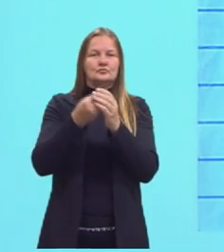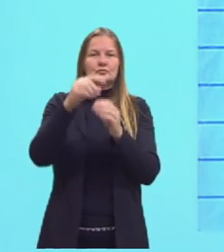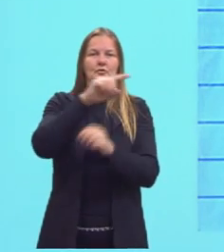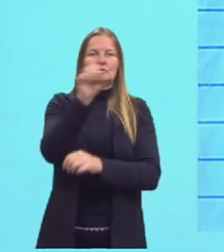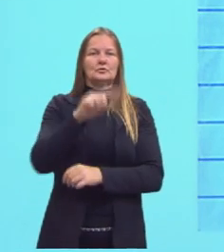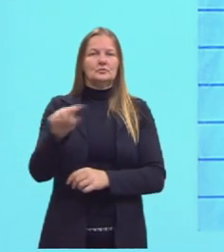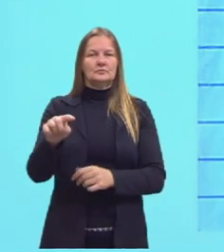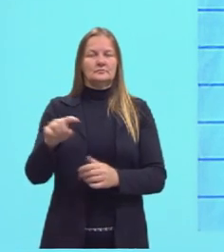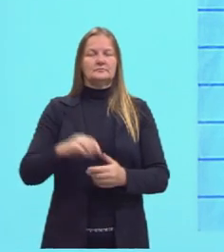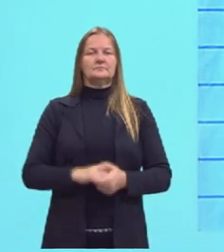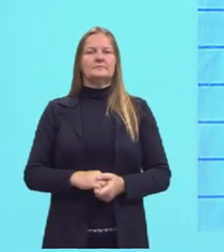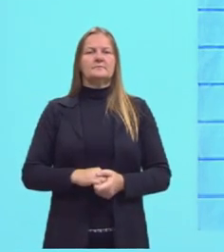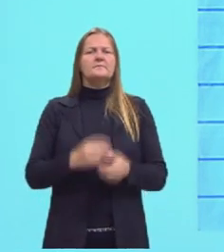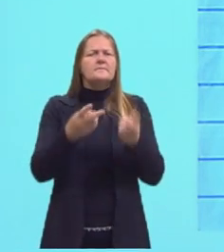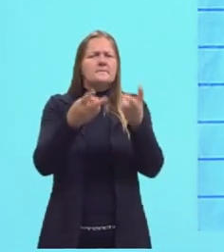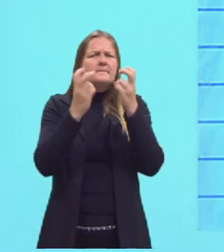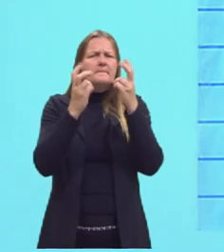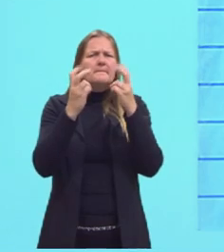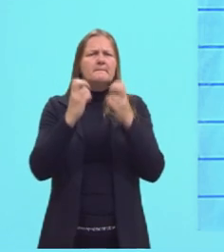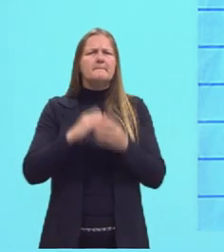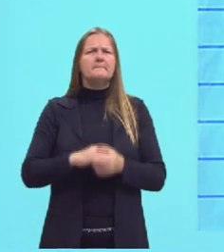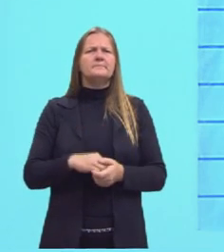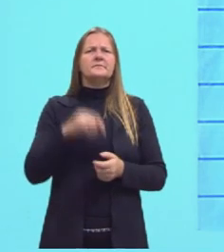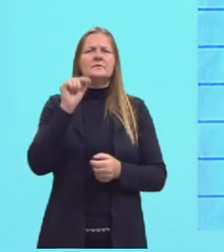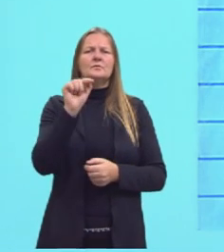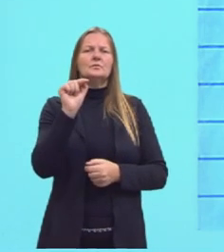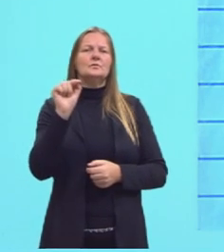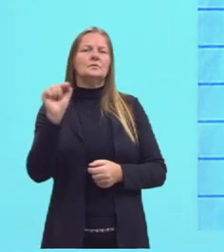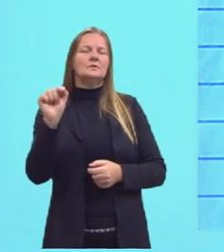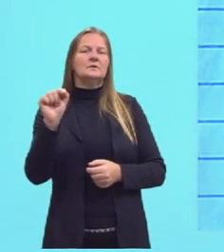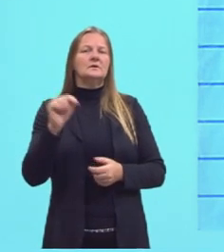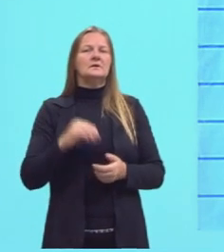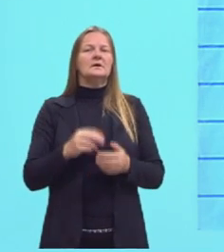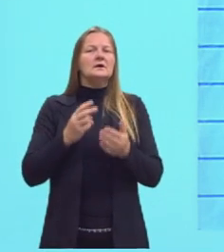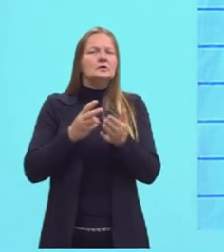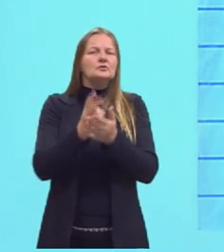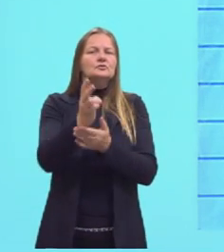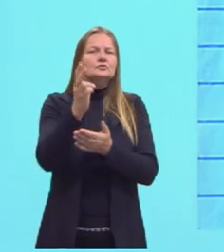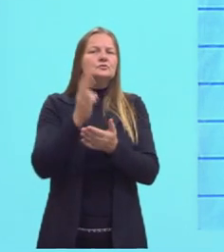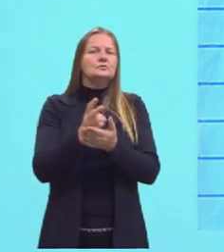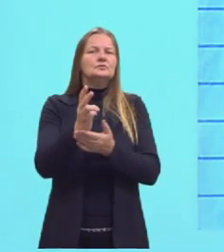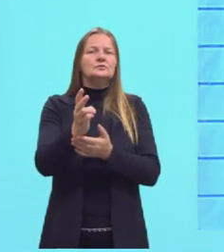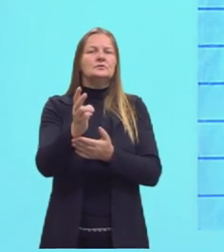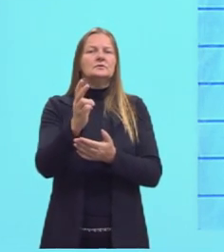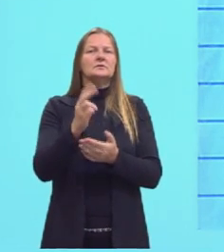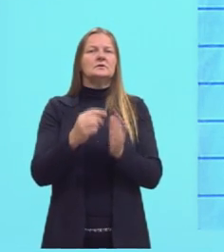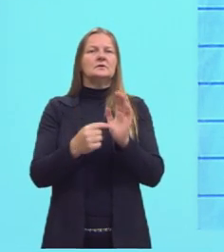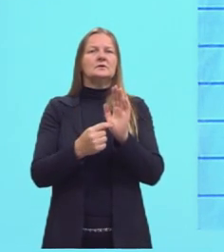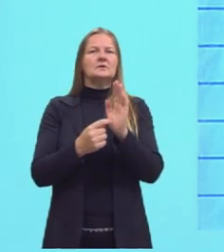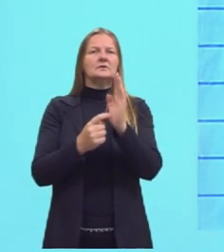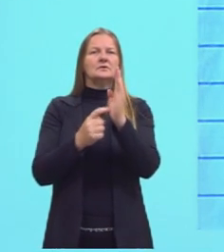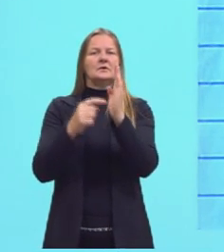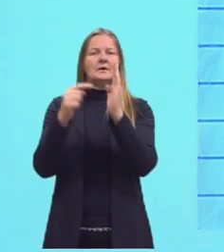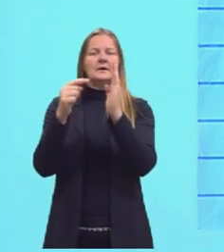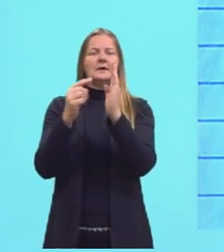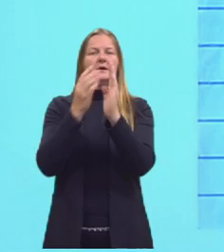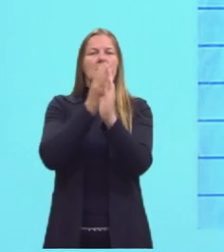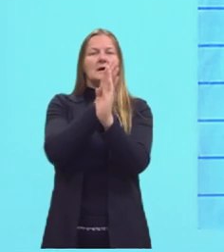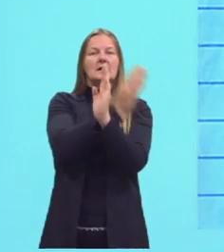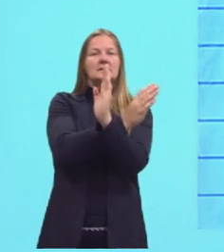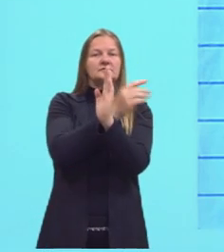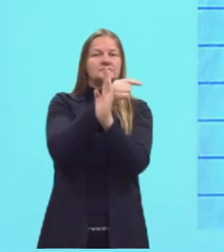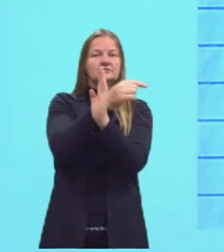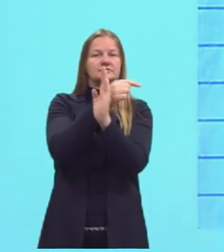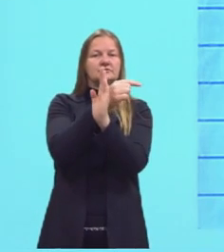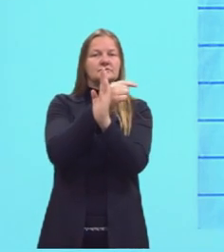Aqui a gente consegue notar que os três pontinhos que indicam a continuidade, eles aparecem tanto antes aqui